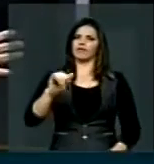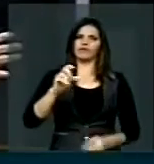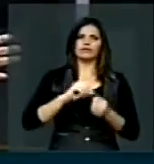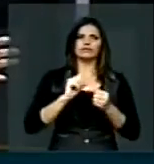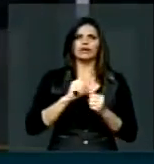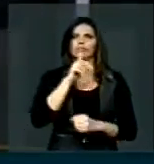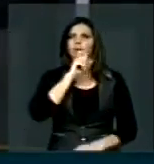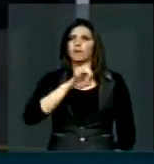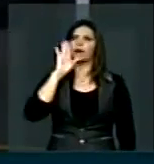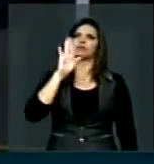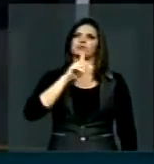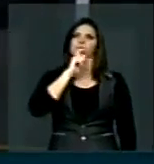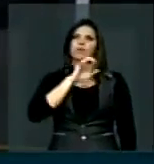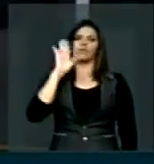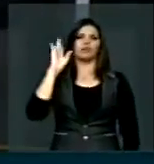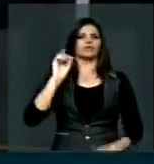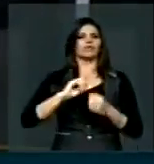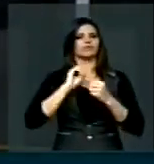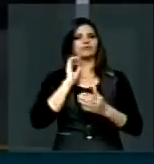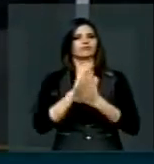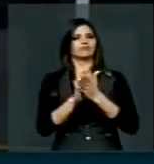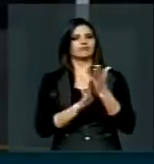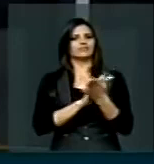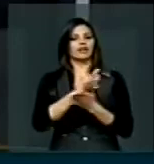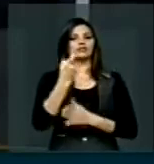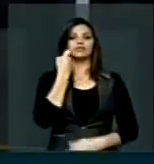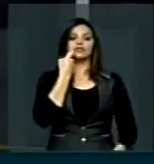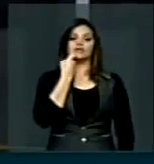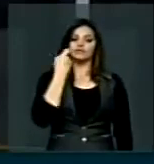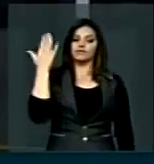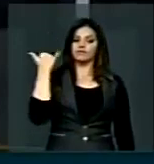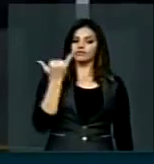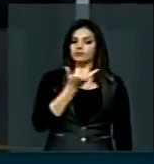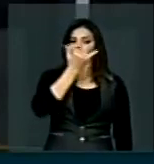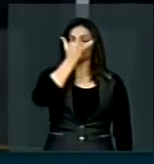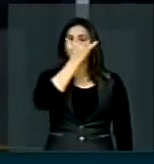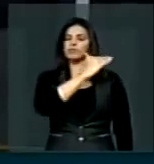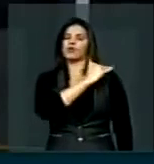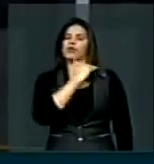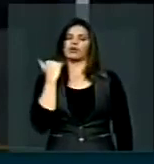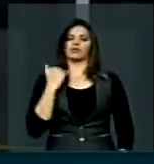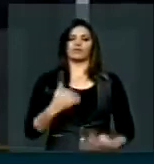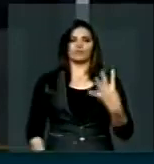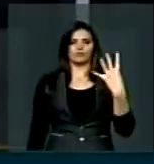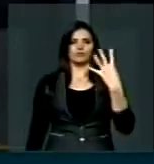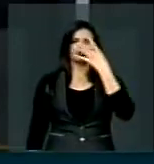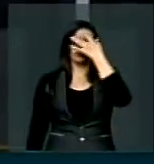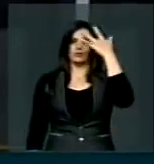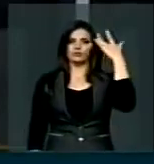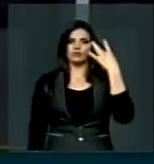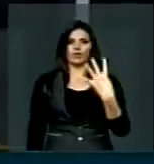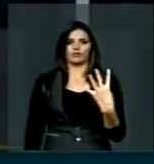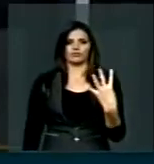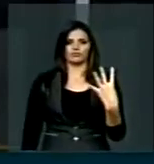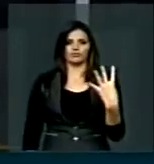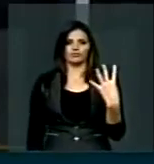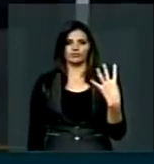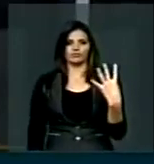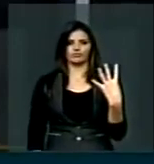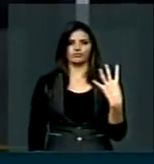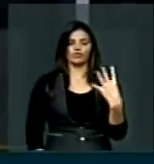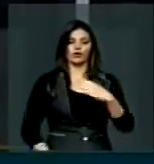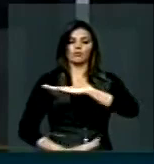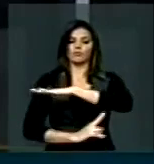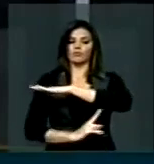não faz. Sexta-feira passada, um acidente, morreram quatro pessoas. Numa dessas